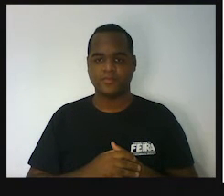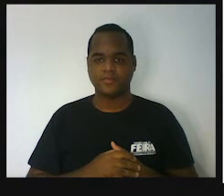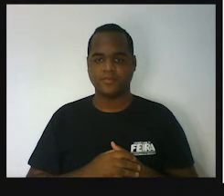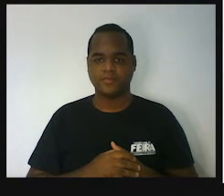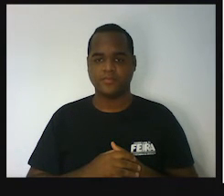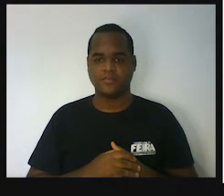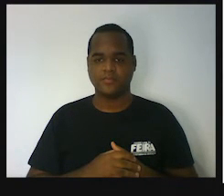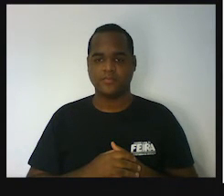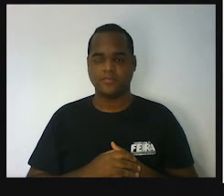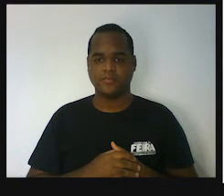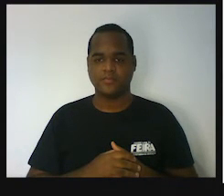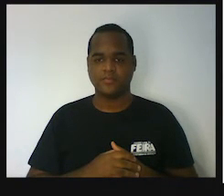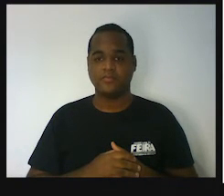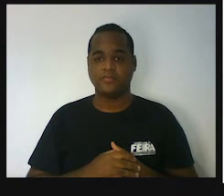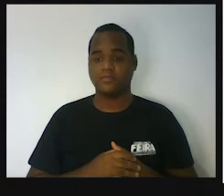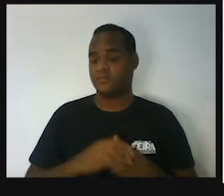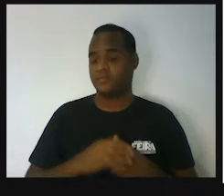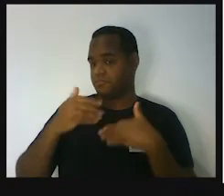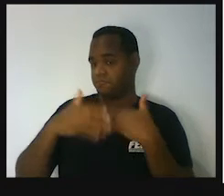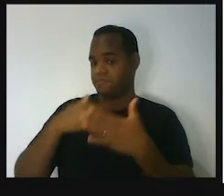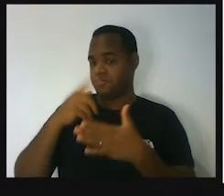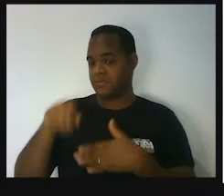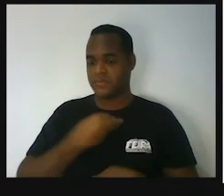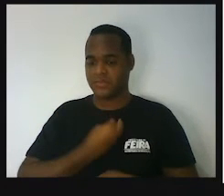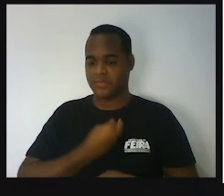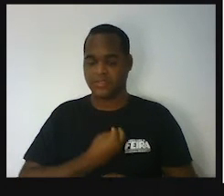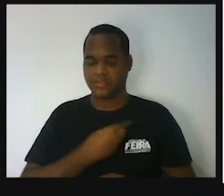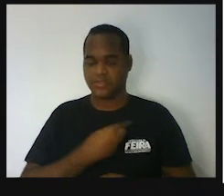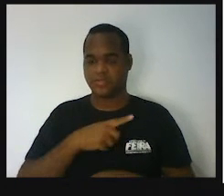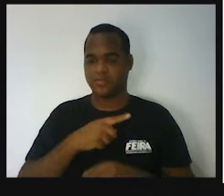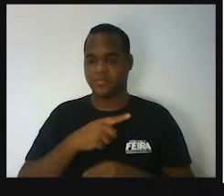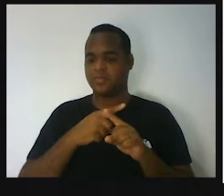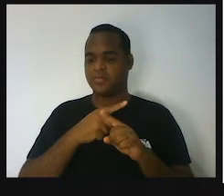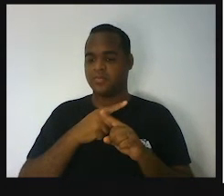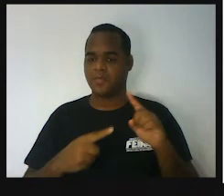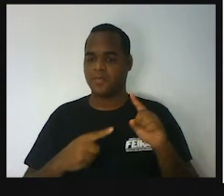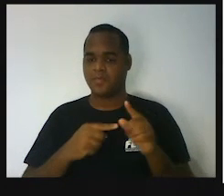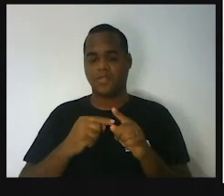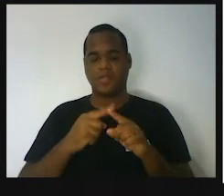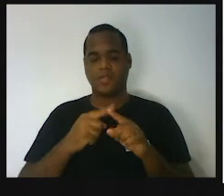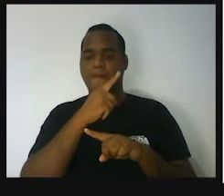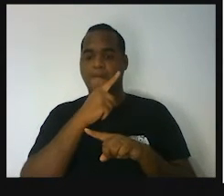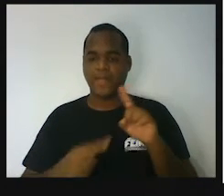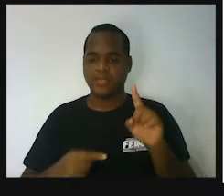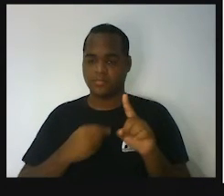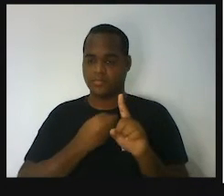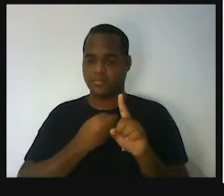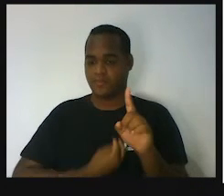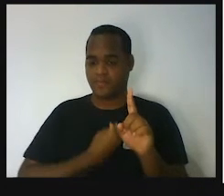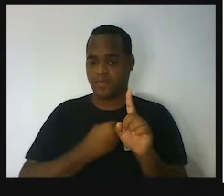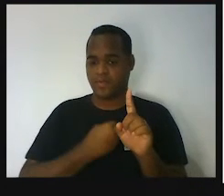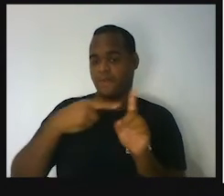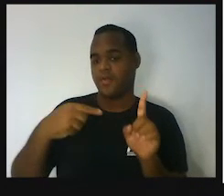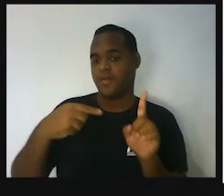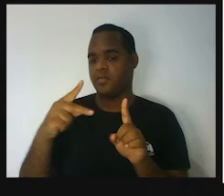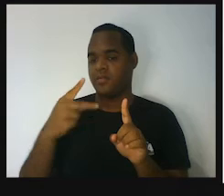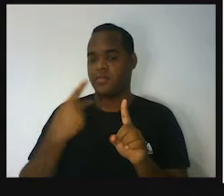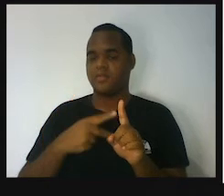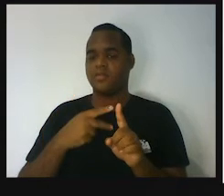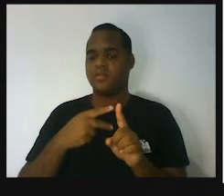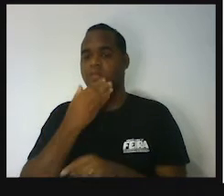Depois, ele conviveu com o seu filho metade da sua vida. Metade da vida de Diofanto.